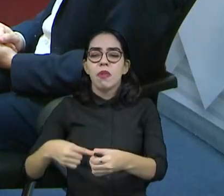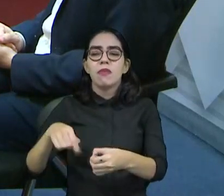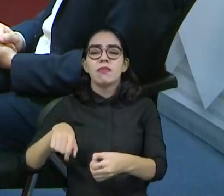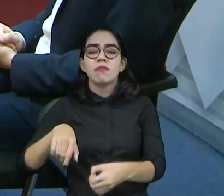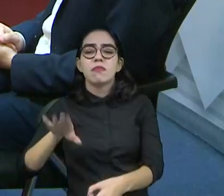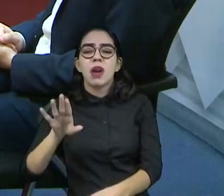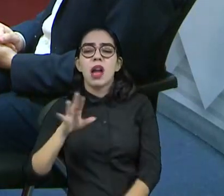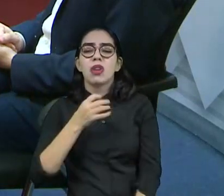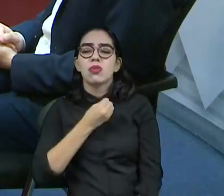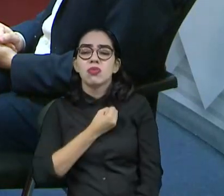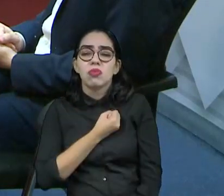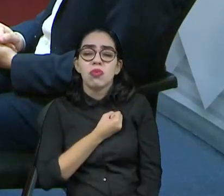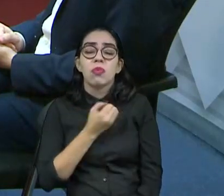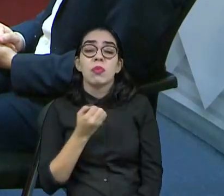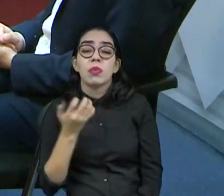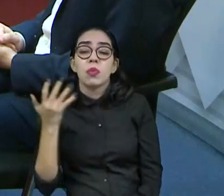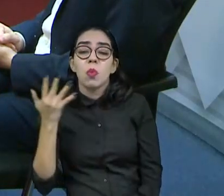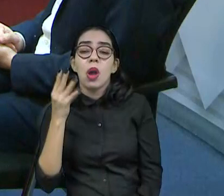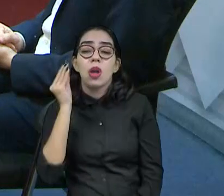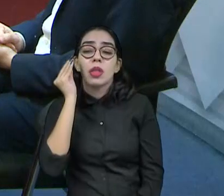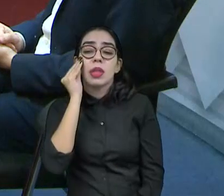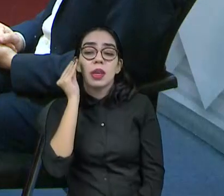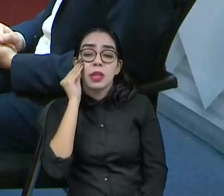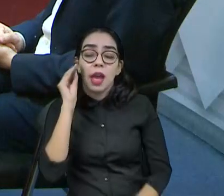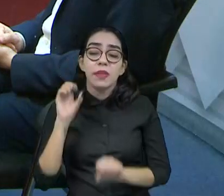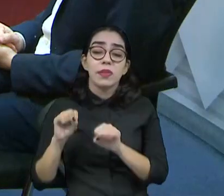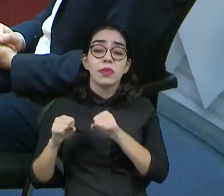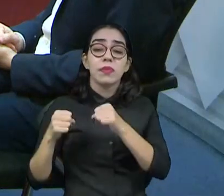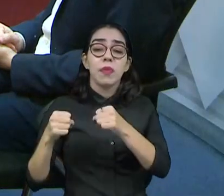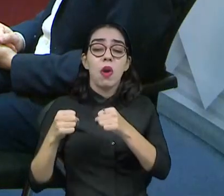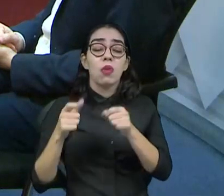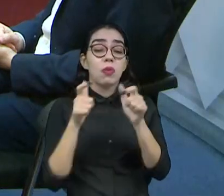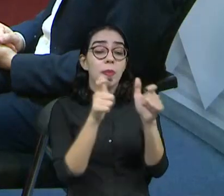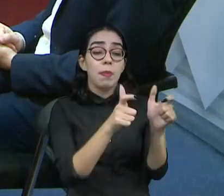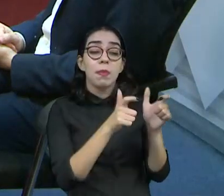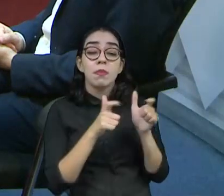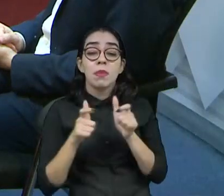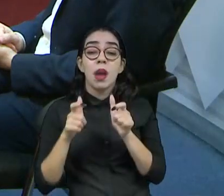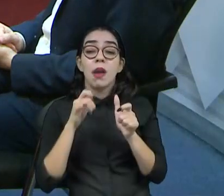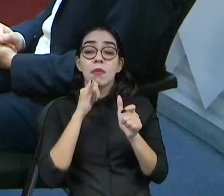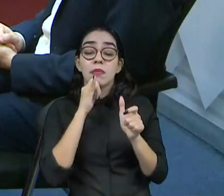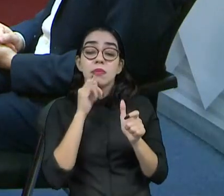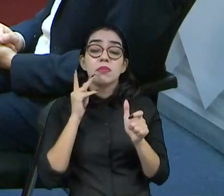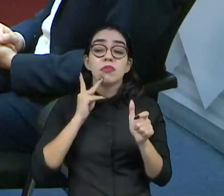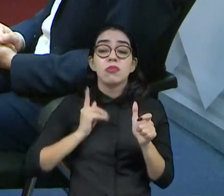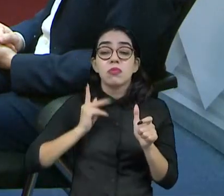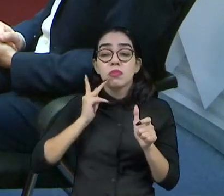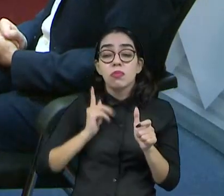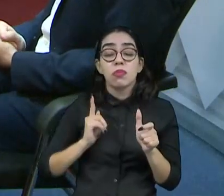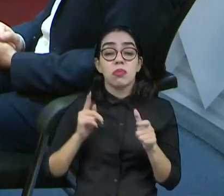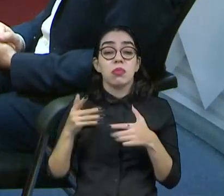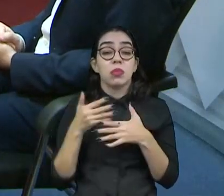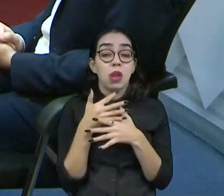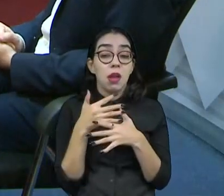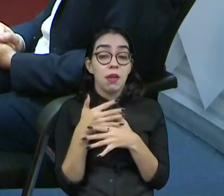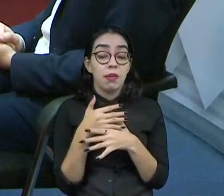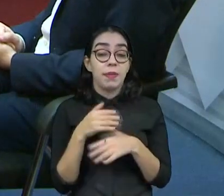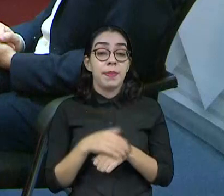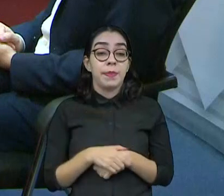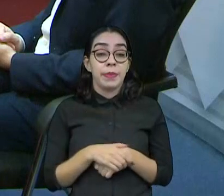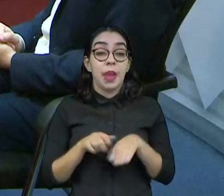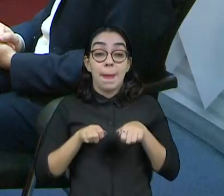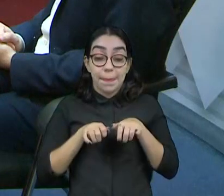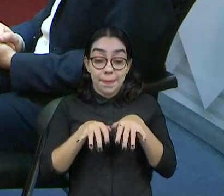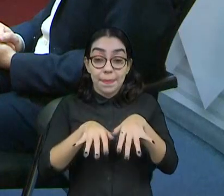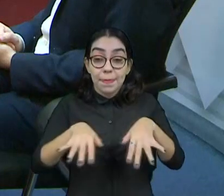e direcionar para uma região. Por bairros, Por bairros, numa cidade, quando é prefeitura, por exemplo. A todo esse mapa, mapa do